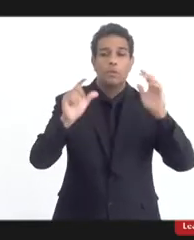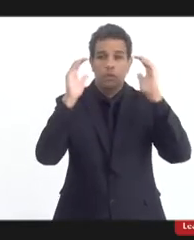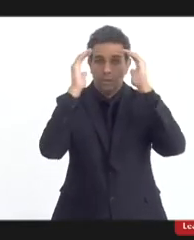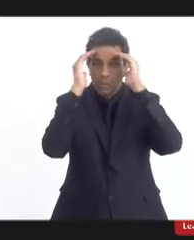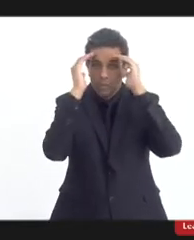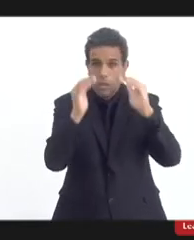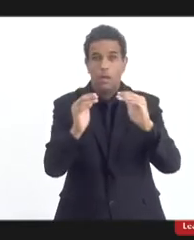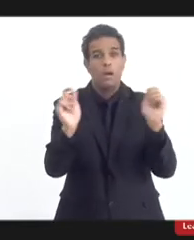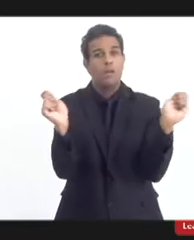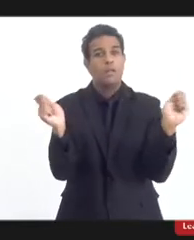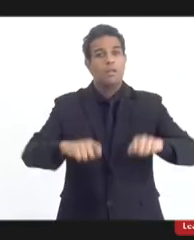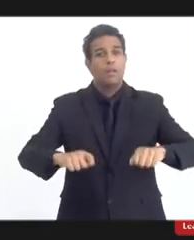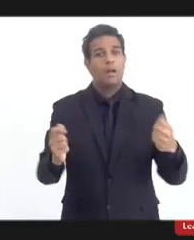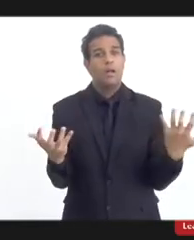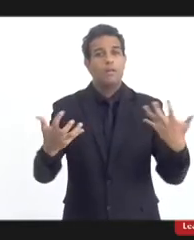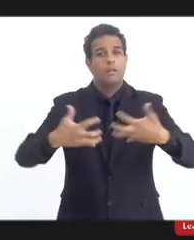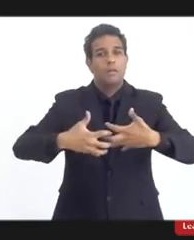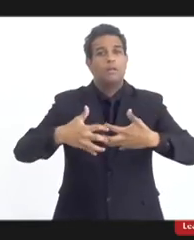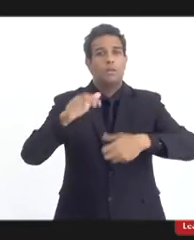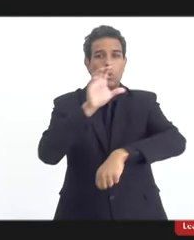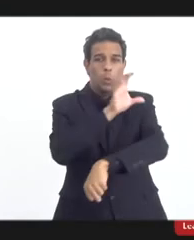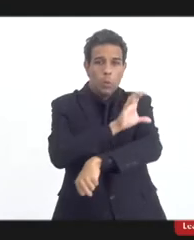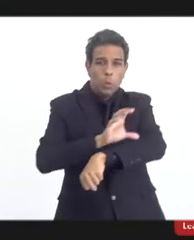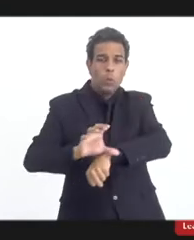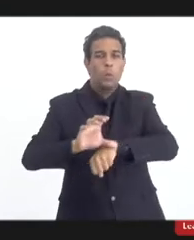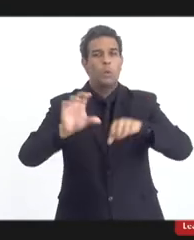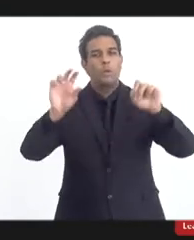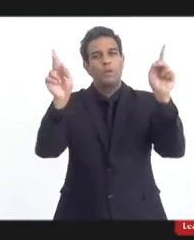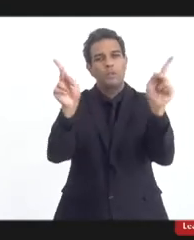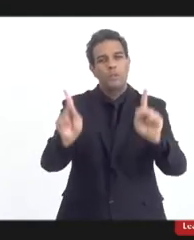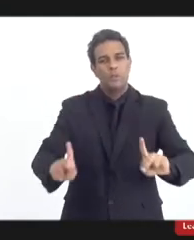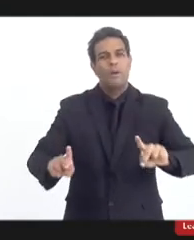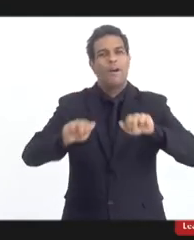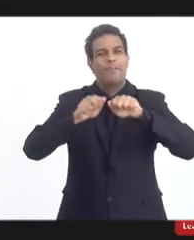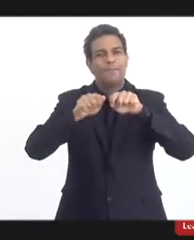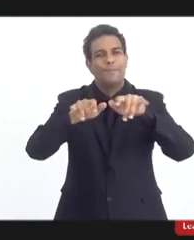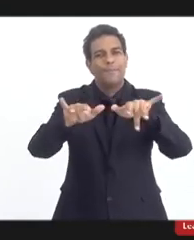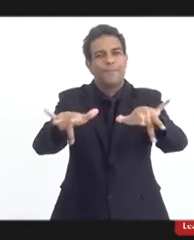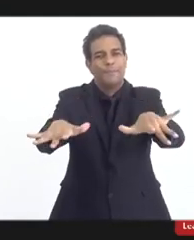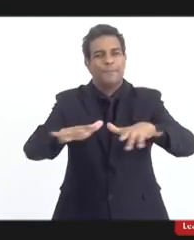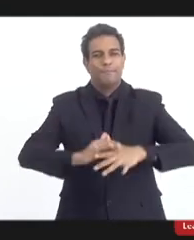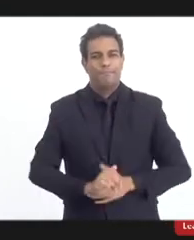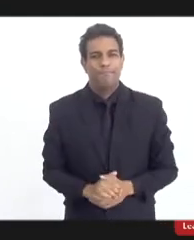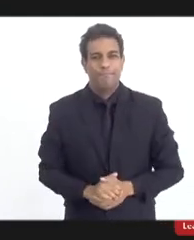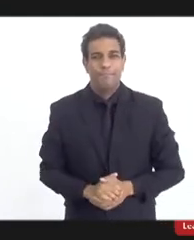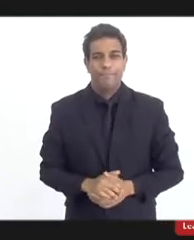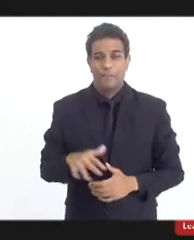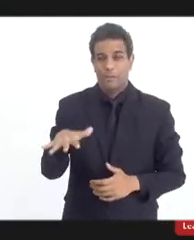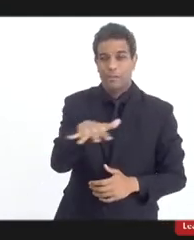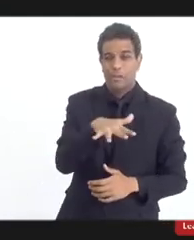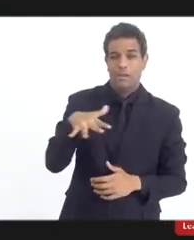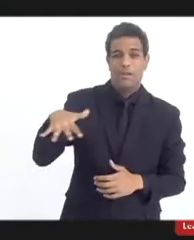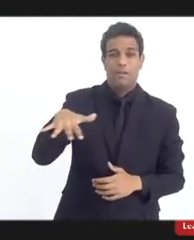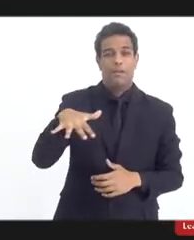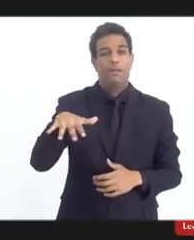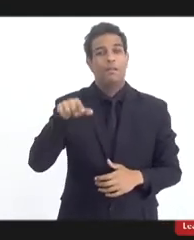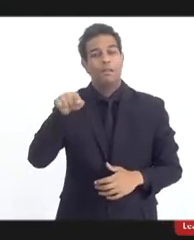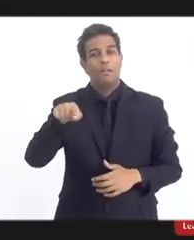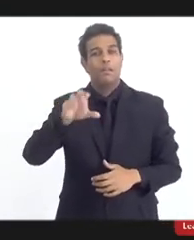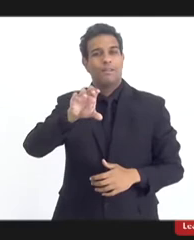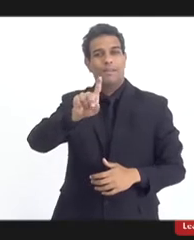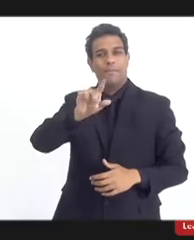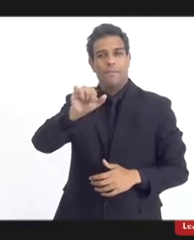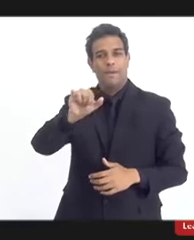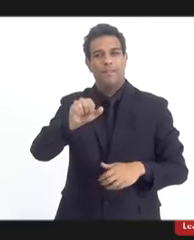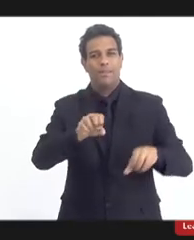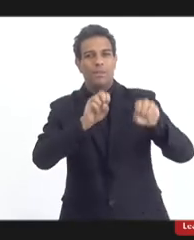recíproco de cultura de paz. Então, a área de educação, eu penso que a CPI,